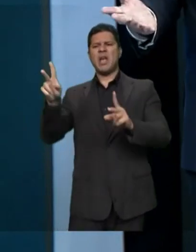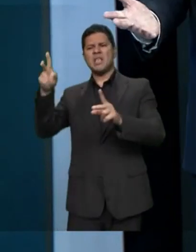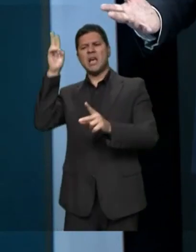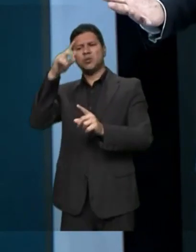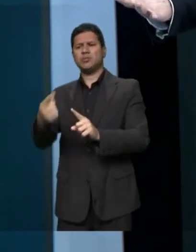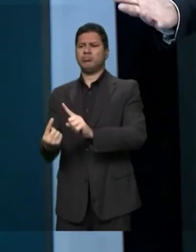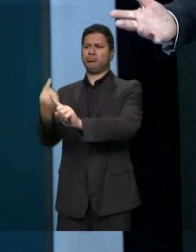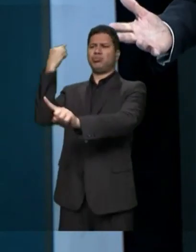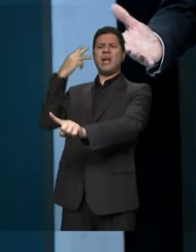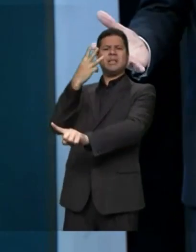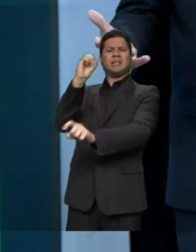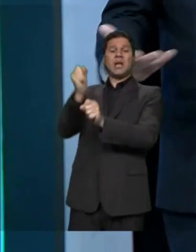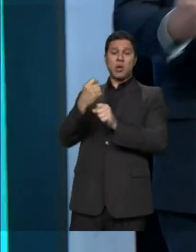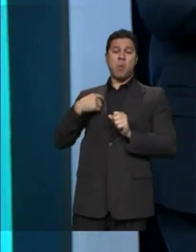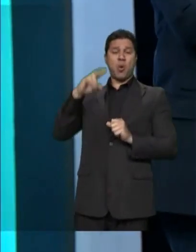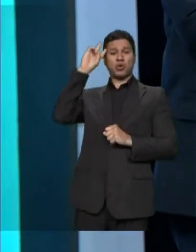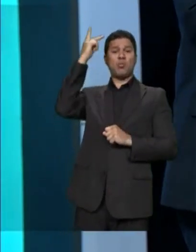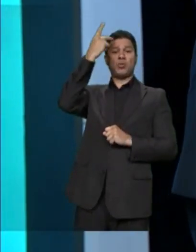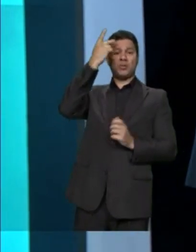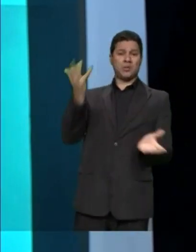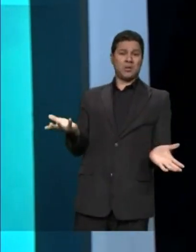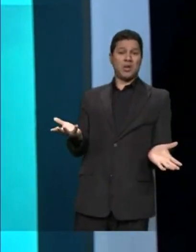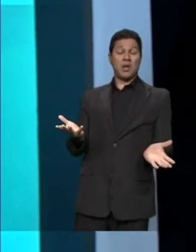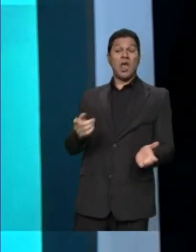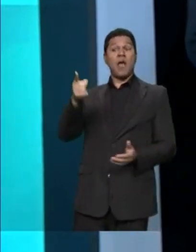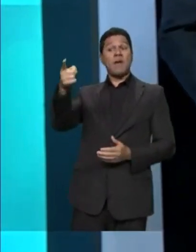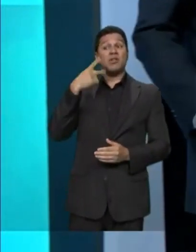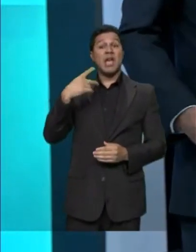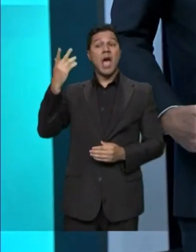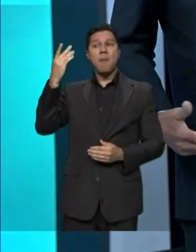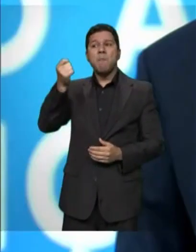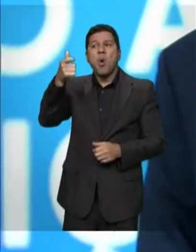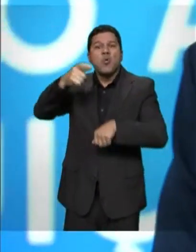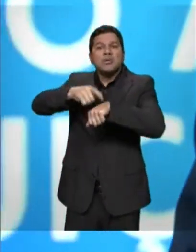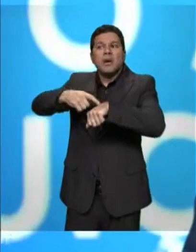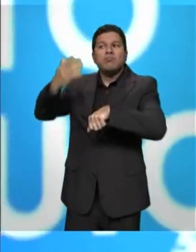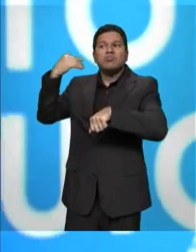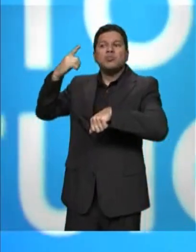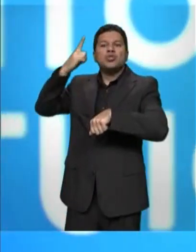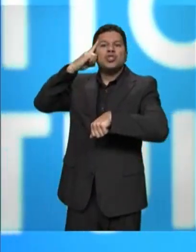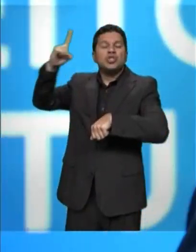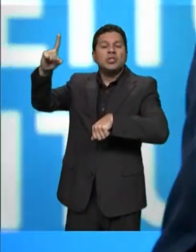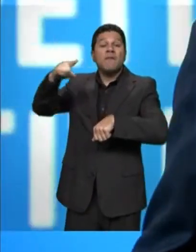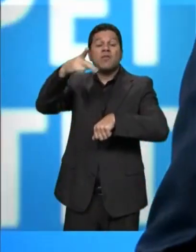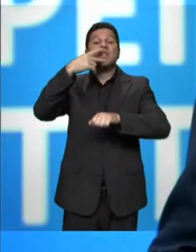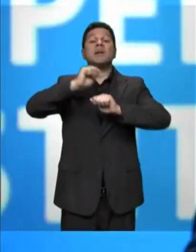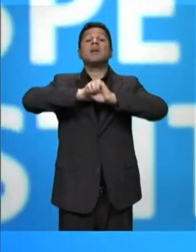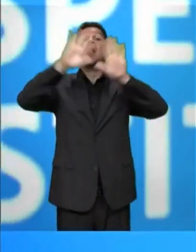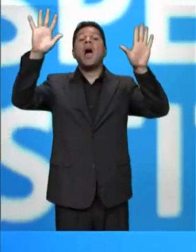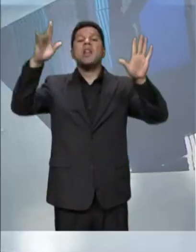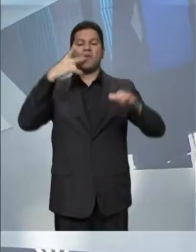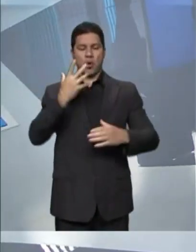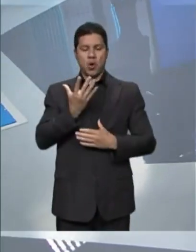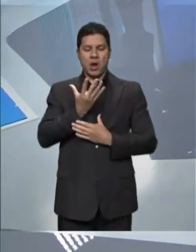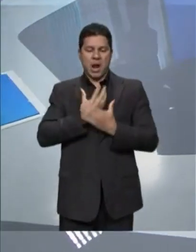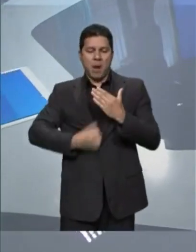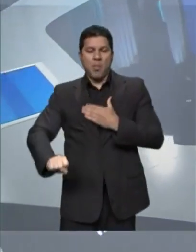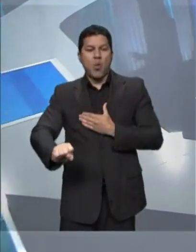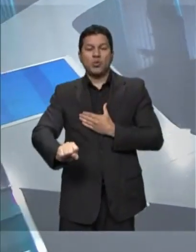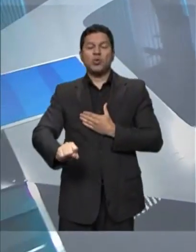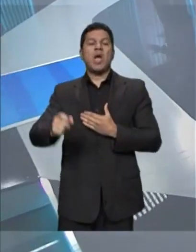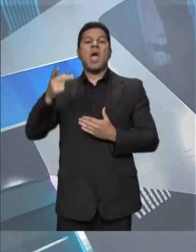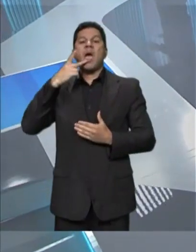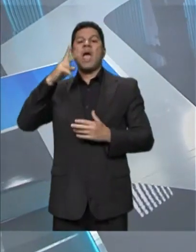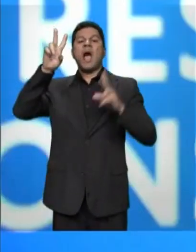posso mudar agora. Você, há poucos dias, falou claramente que aborto é uma questão de saúde